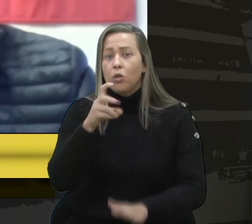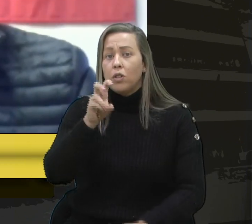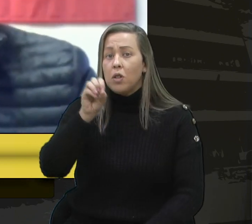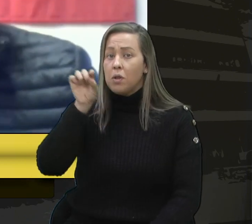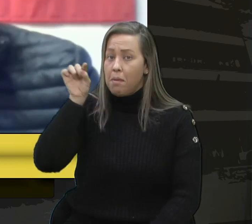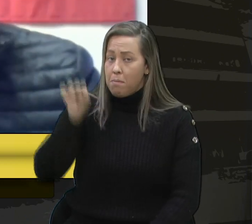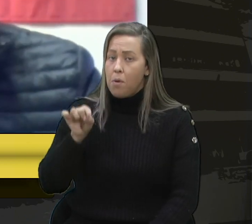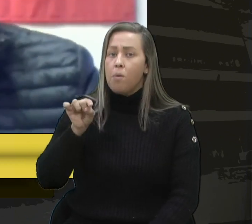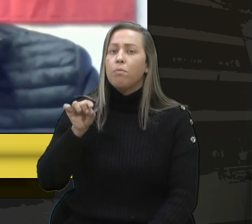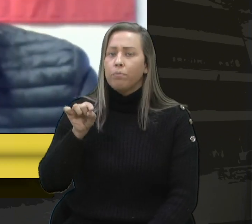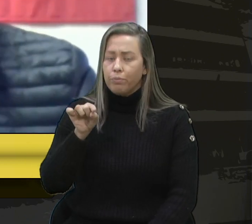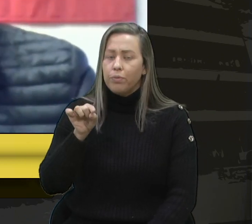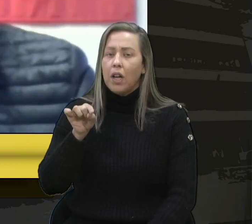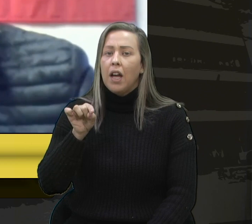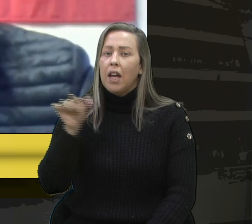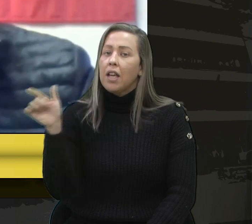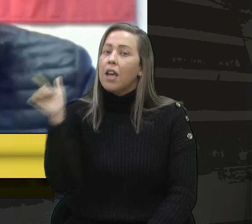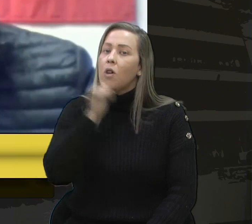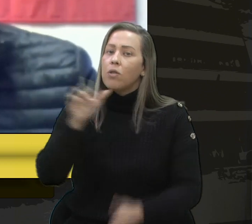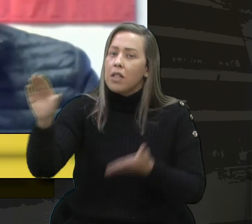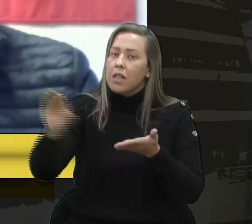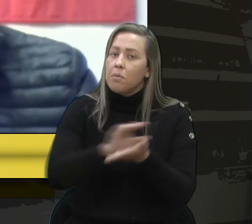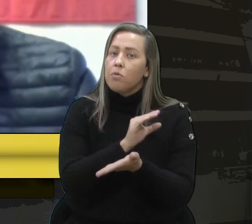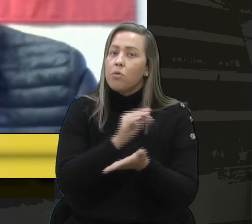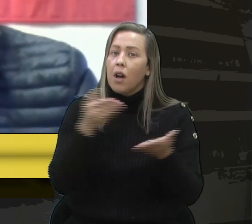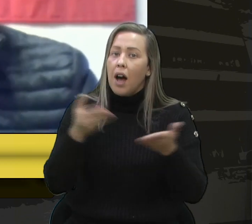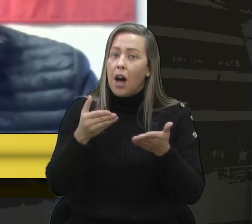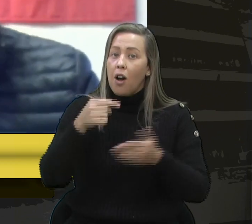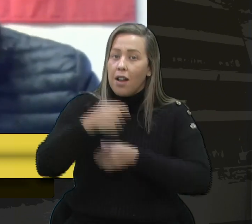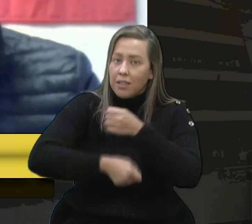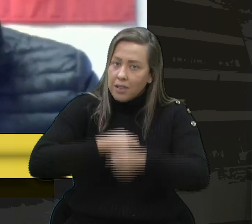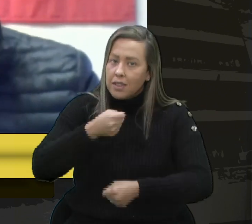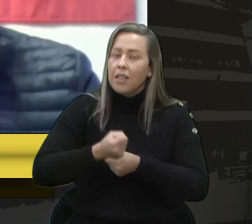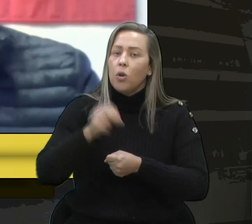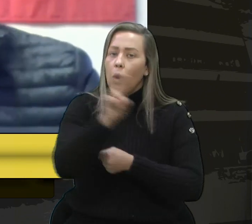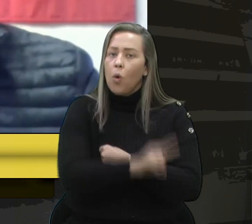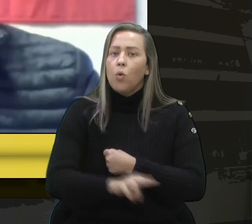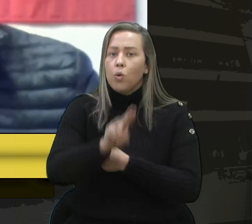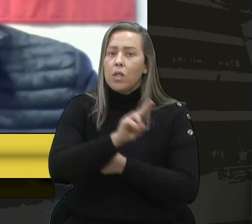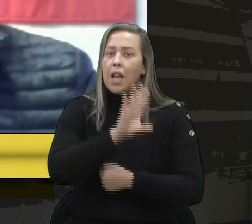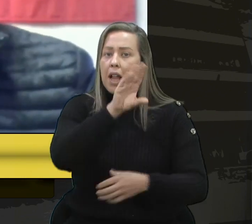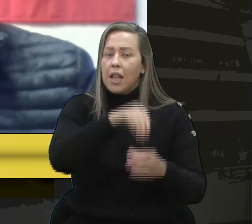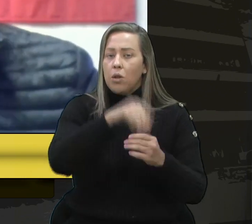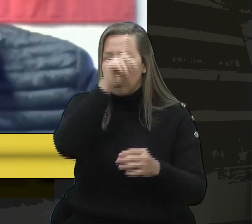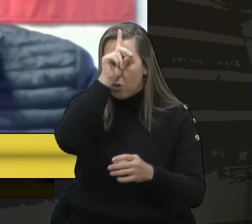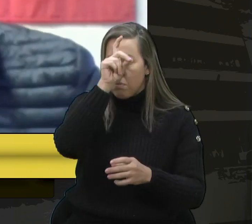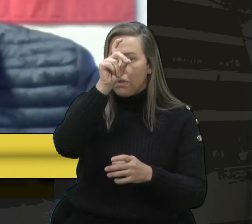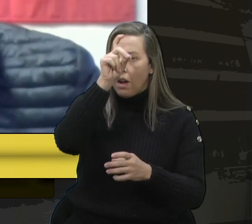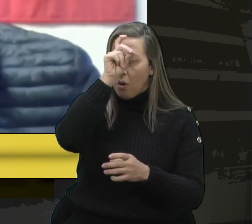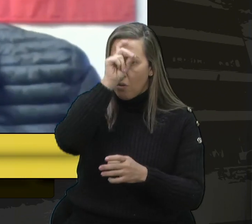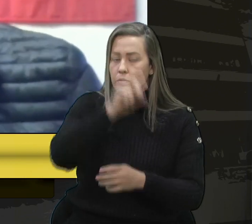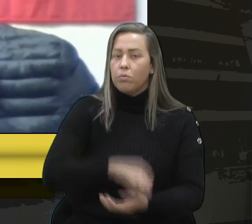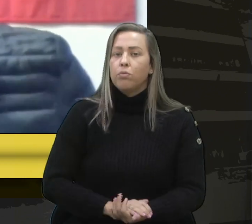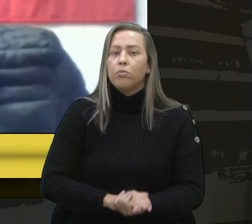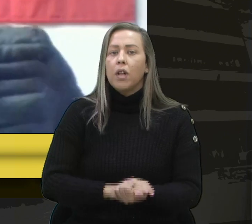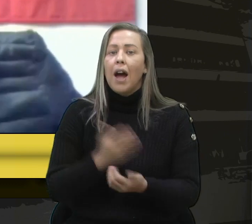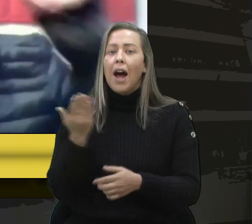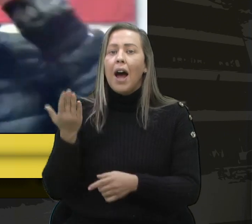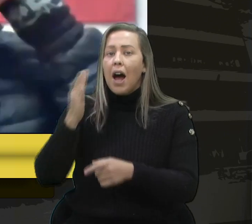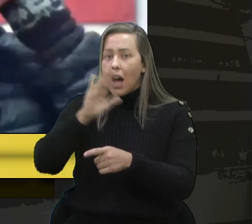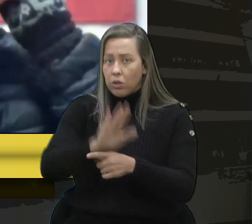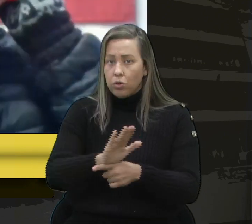mil, que conseguimos ainda agora para este ano, para ser aplicada, neste momento, na ajuda,